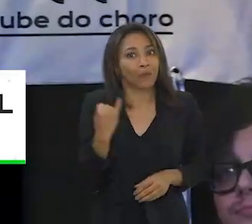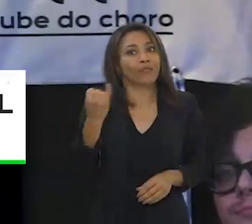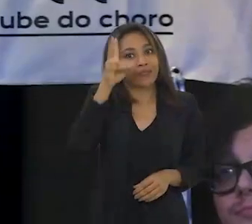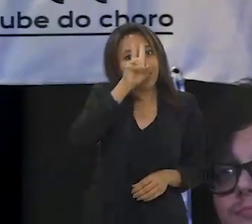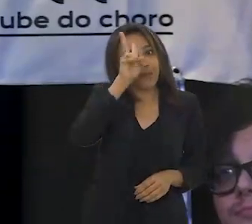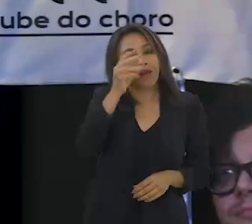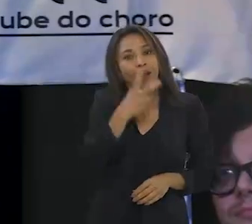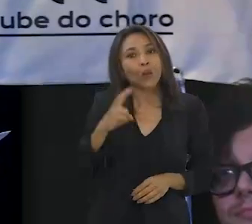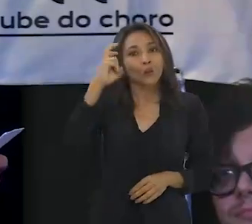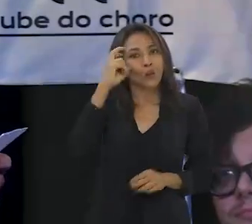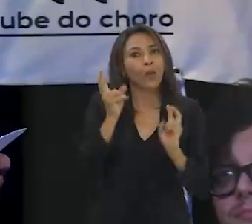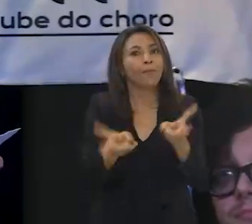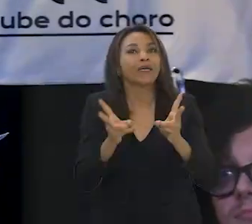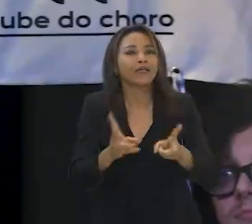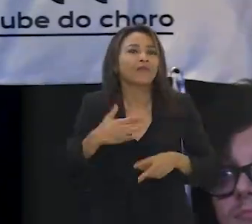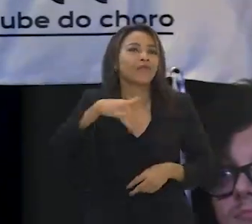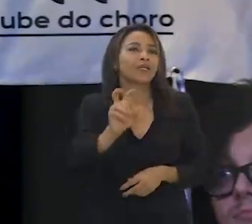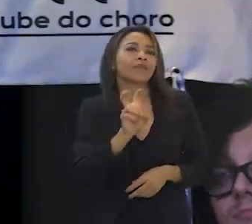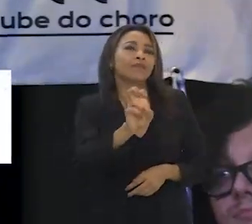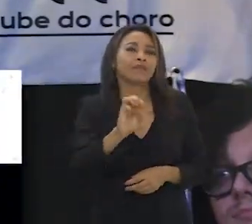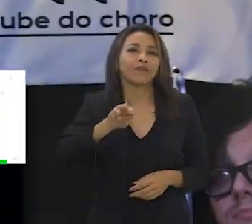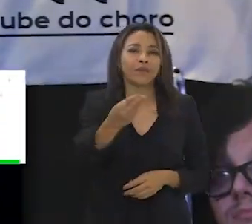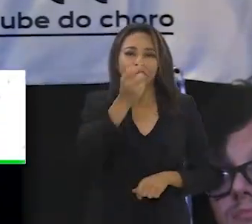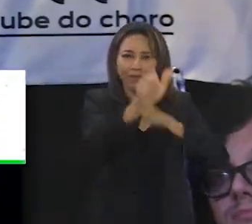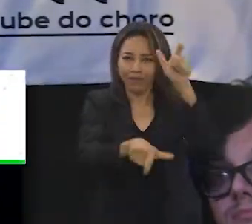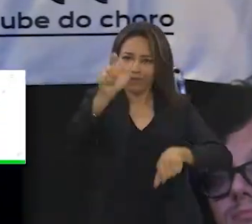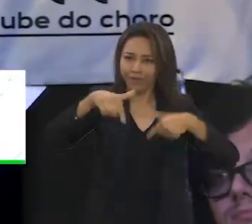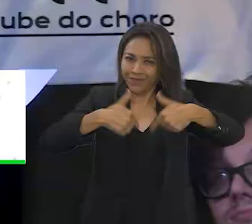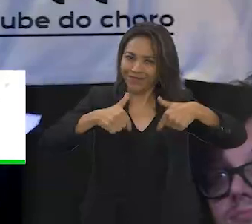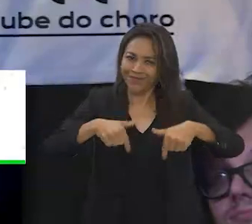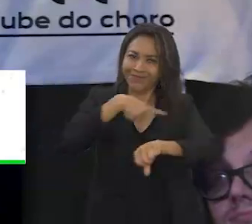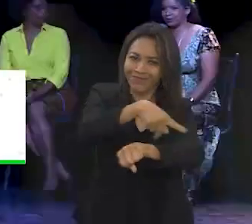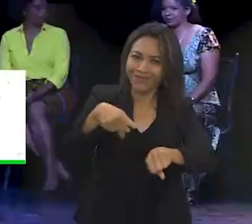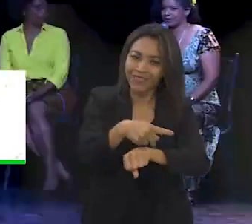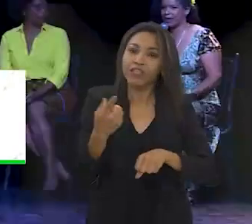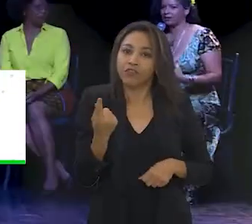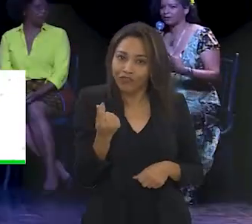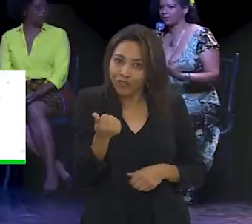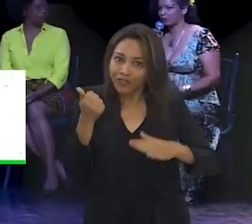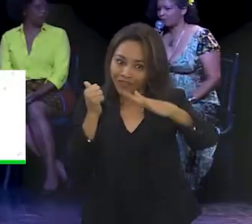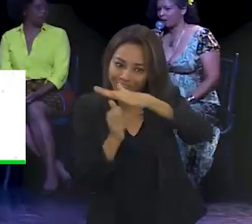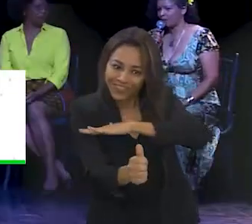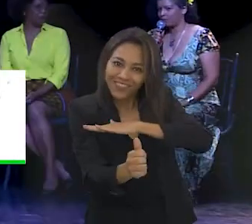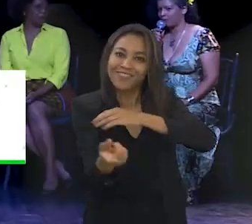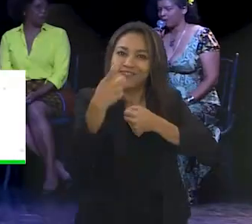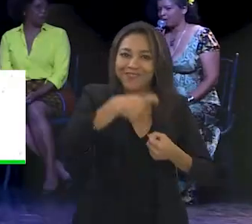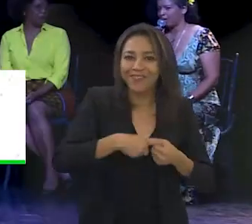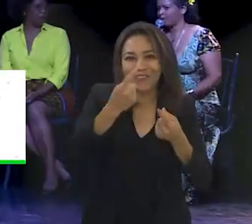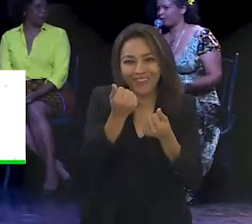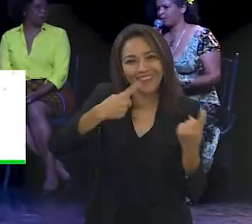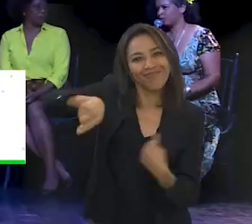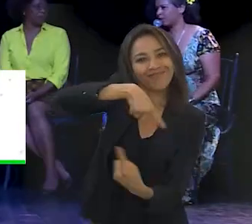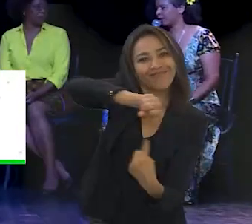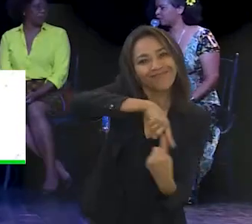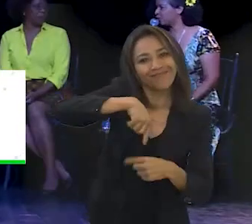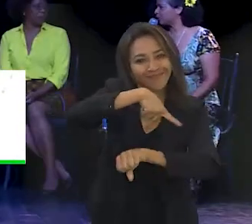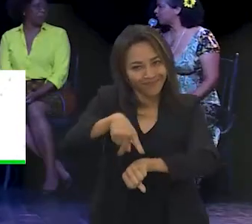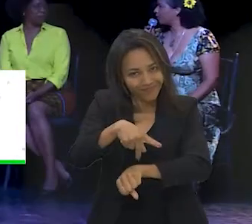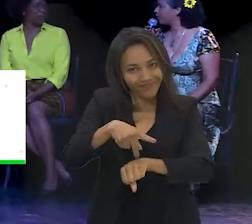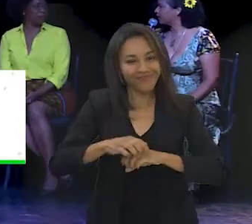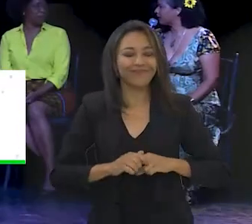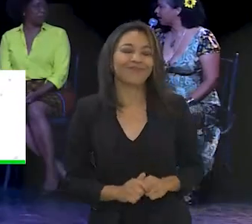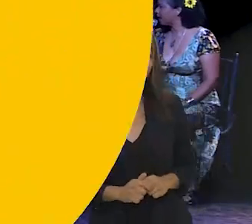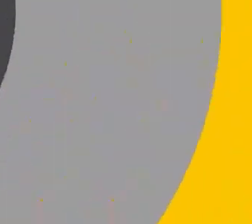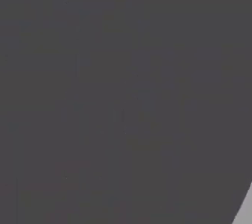importante lembrar que a cultura mantém mais de 5 milhões de trabalhadores no país e que o dinheiro investido volta para a economia